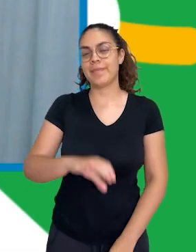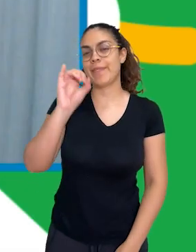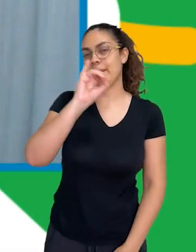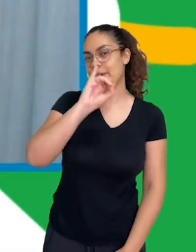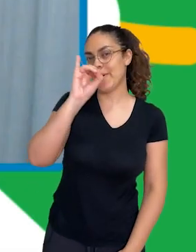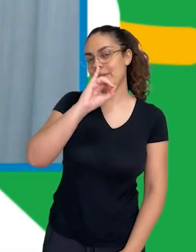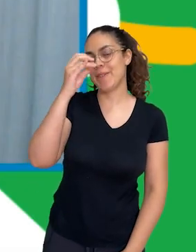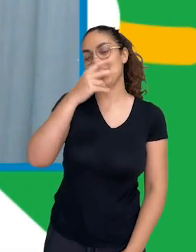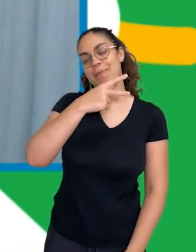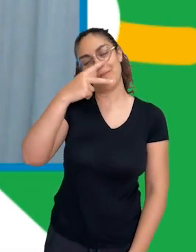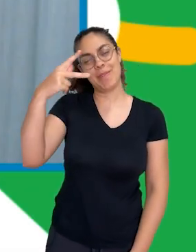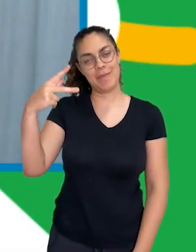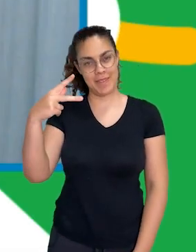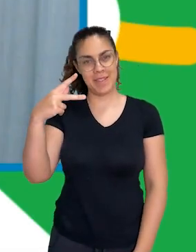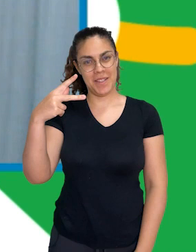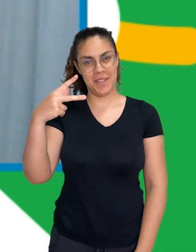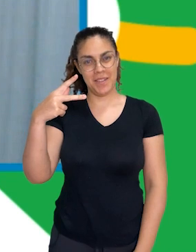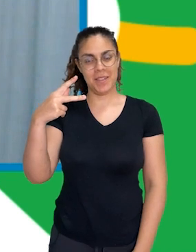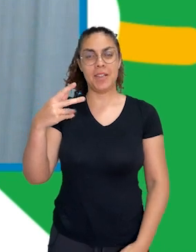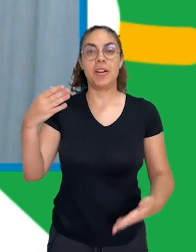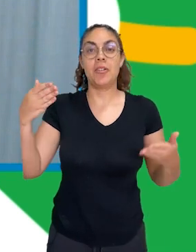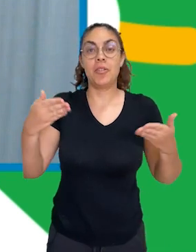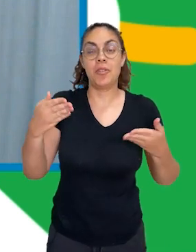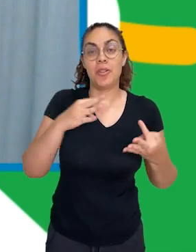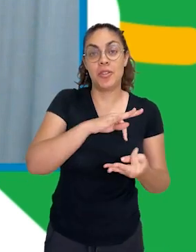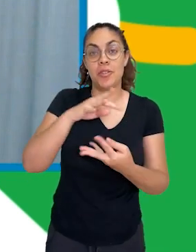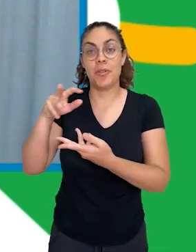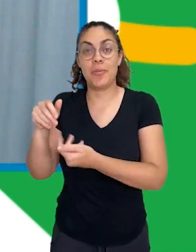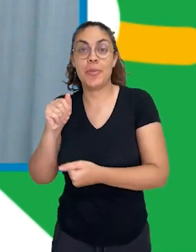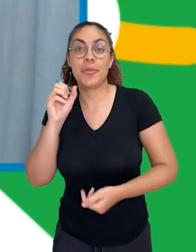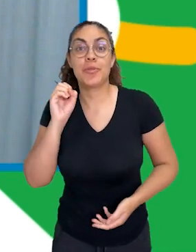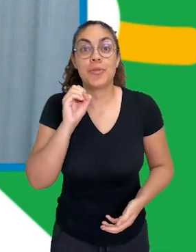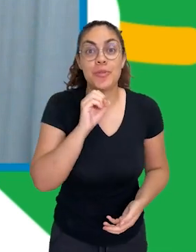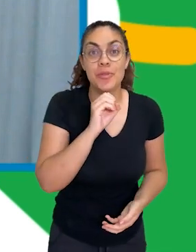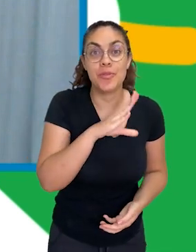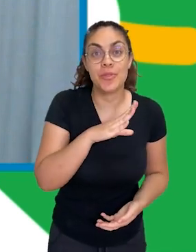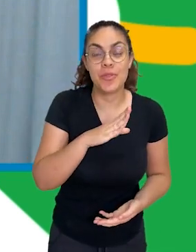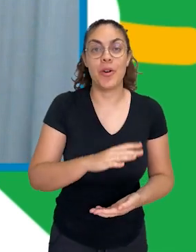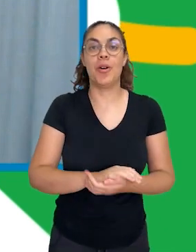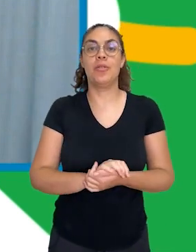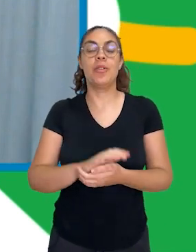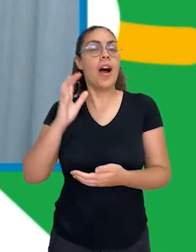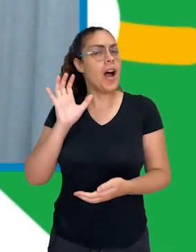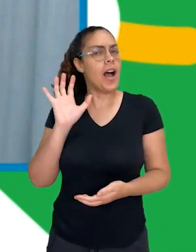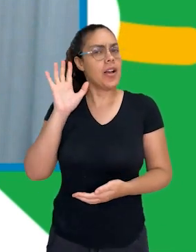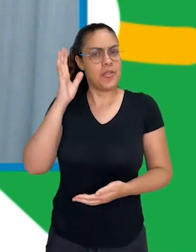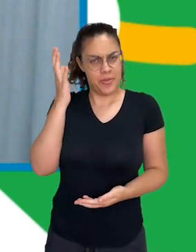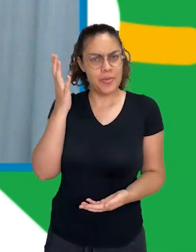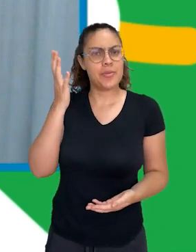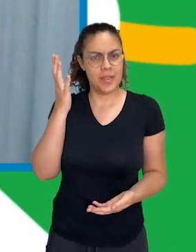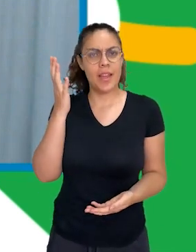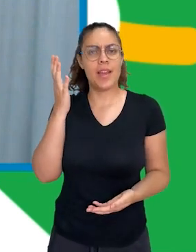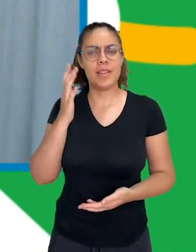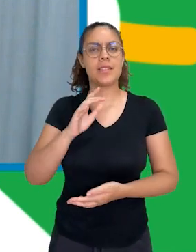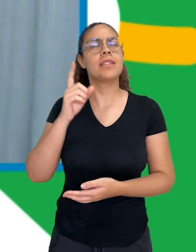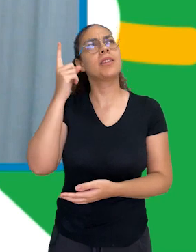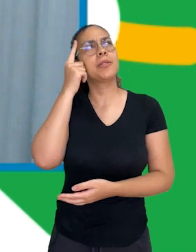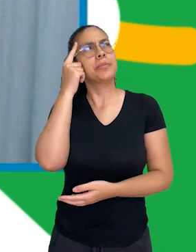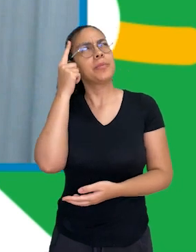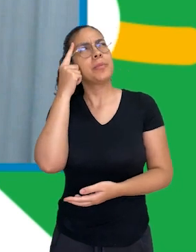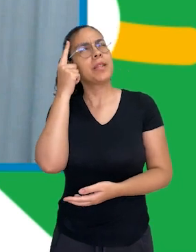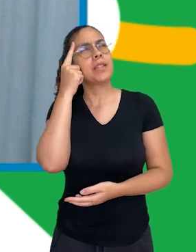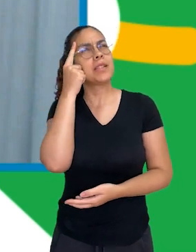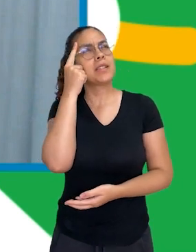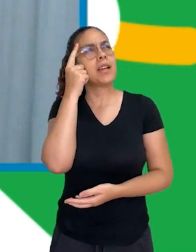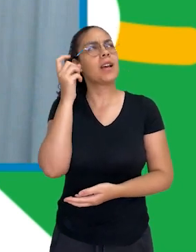Olá, professora! Olá, professora! No mundo contemporâneo em que vivemos, faz parte de nossas atribuições pensar